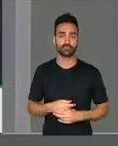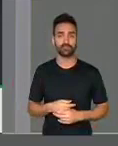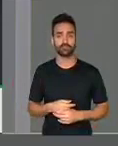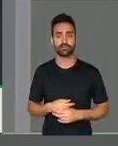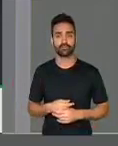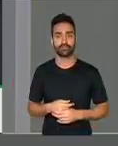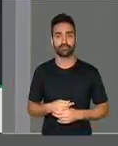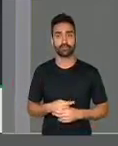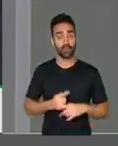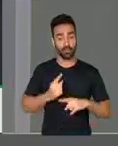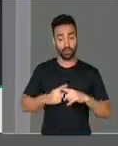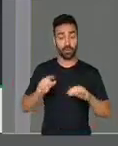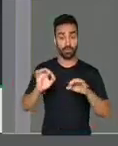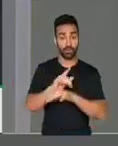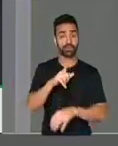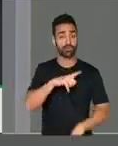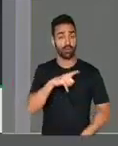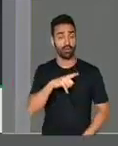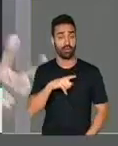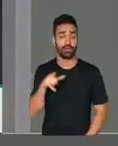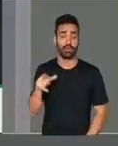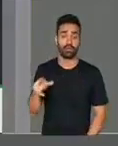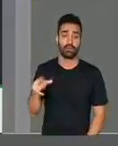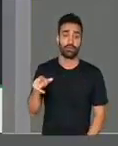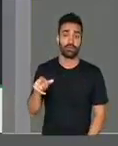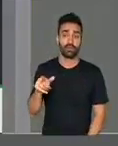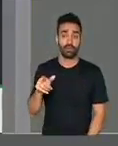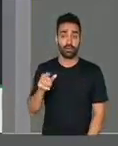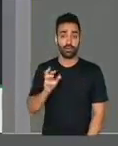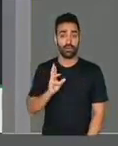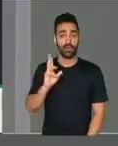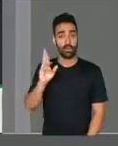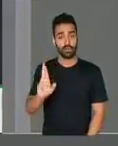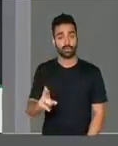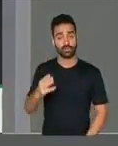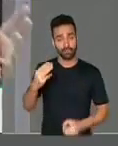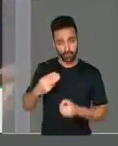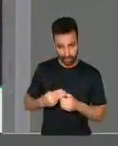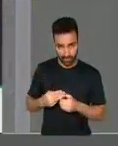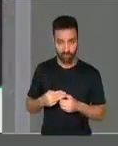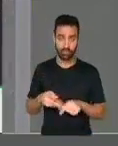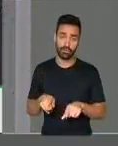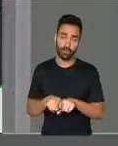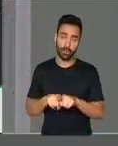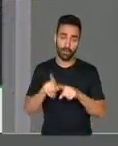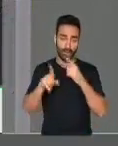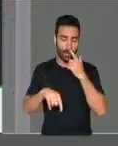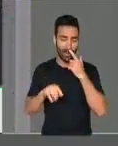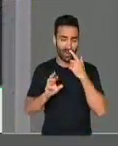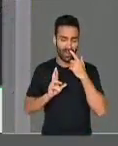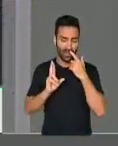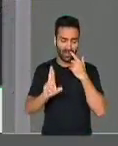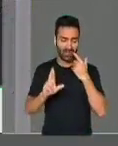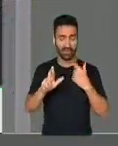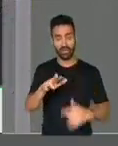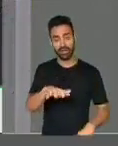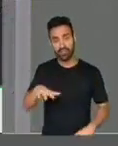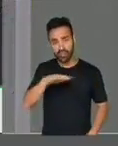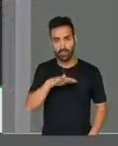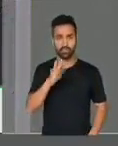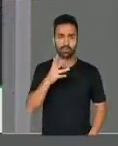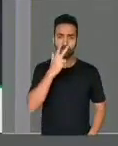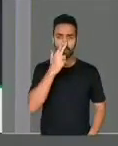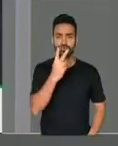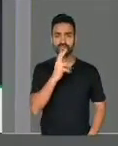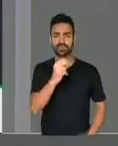ter a sua representação municipal, representa toda uma região de cerca